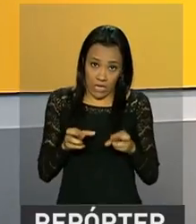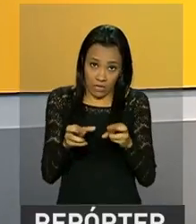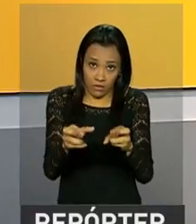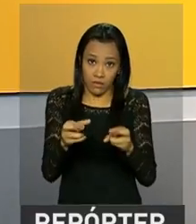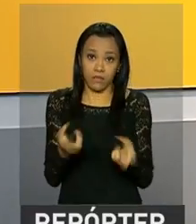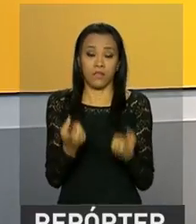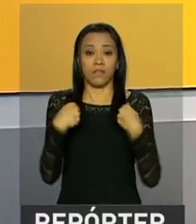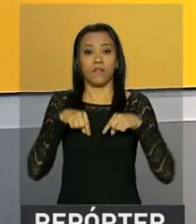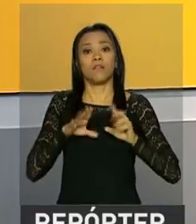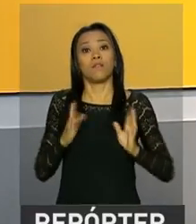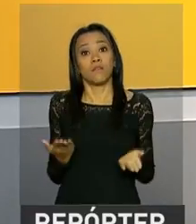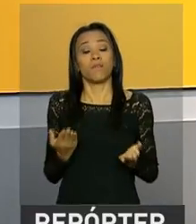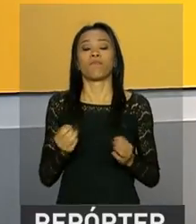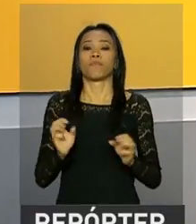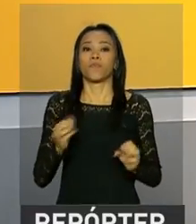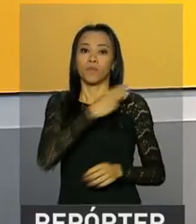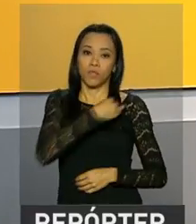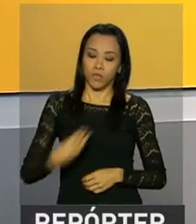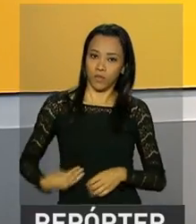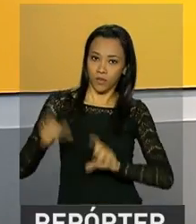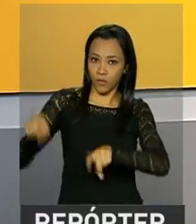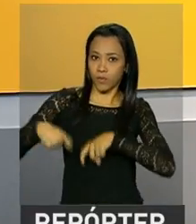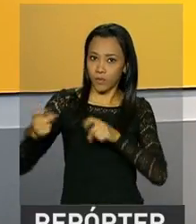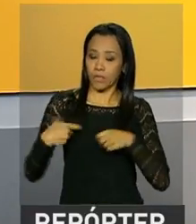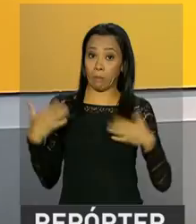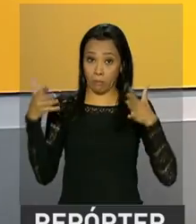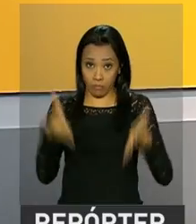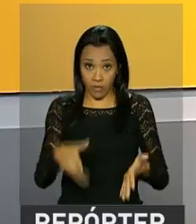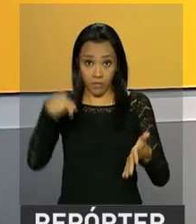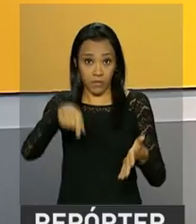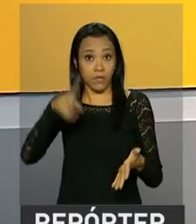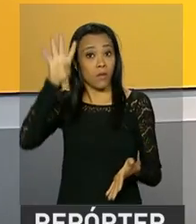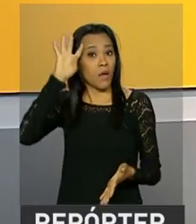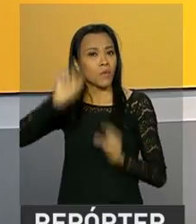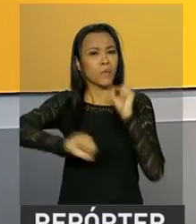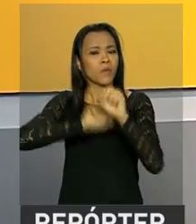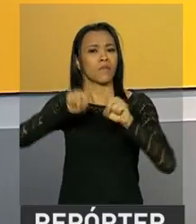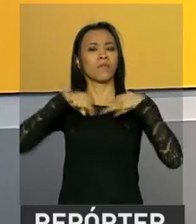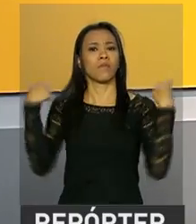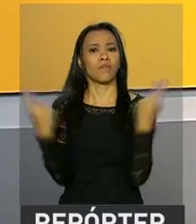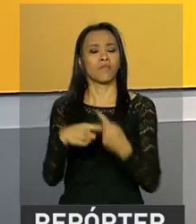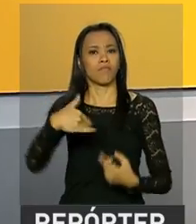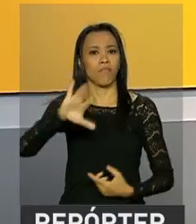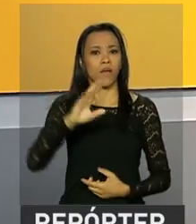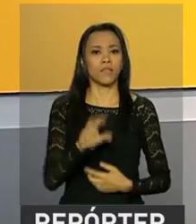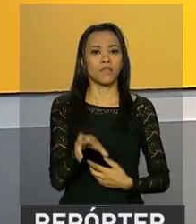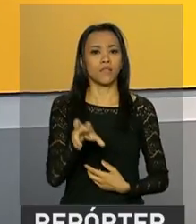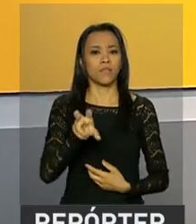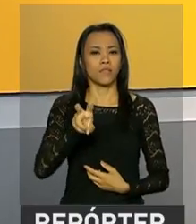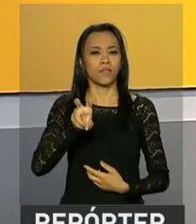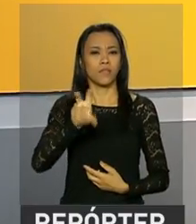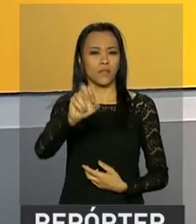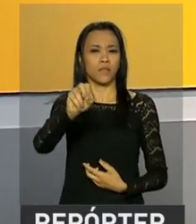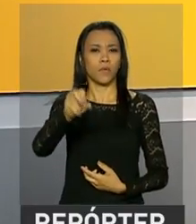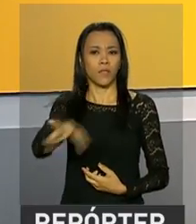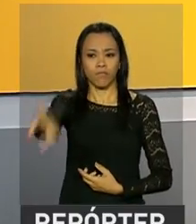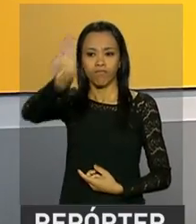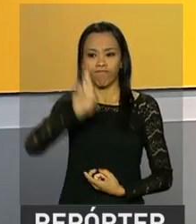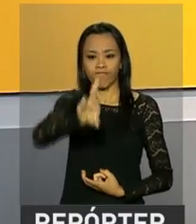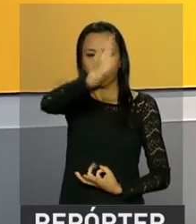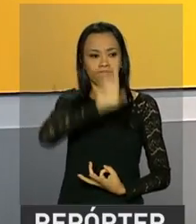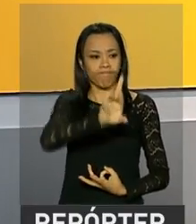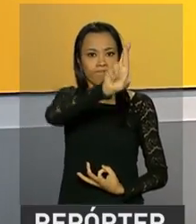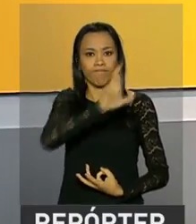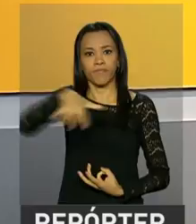ministro da Agricultura participou nesta quarta-feira de uma reunião com mais de 50 representantes do